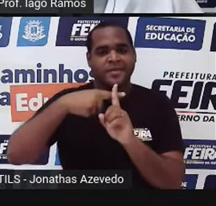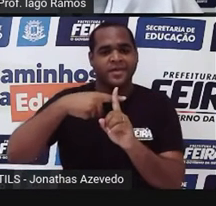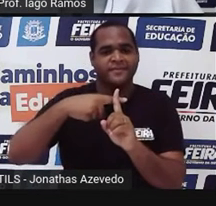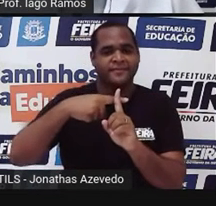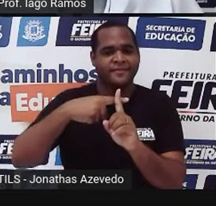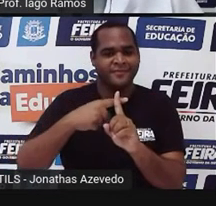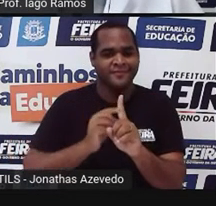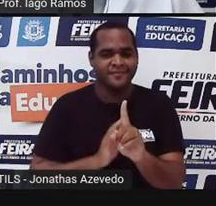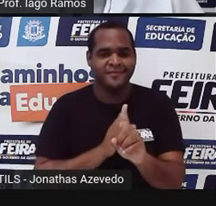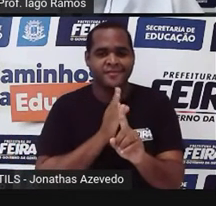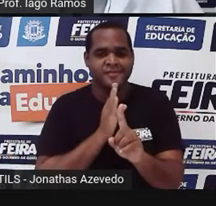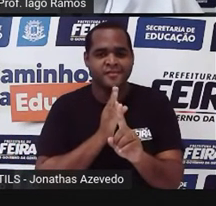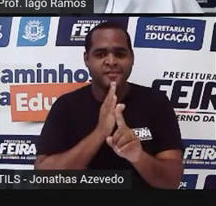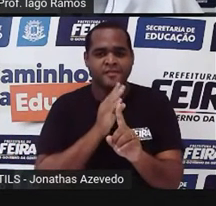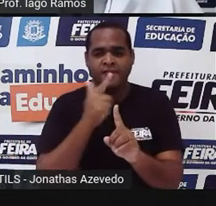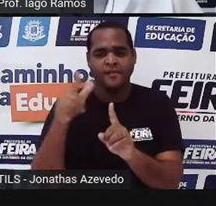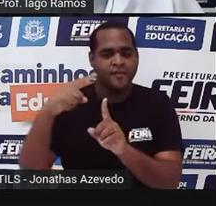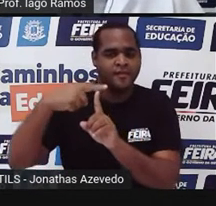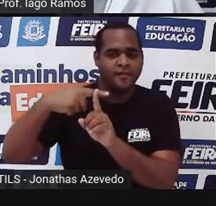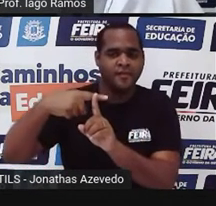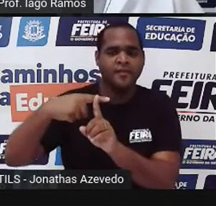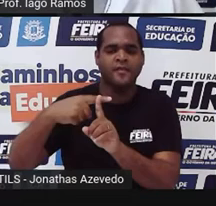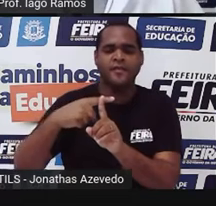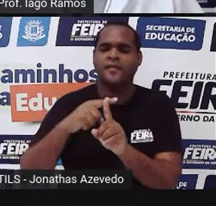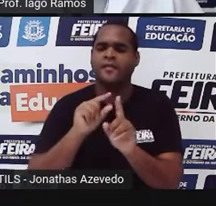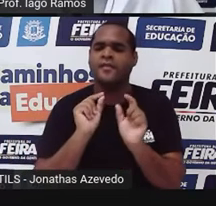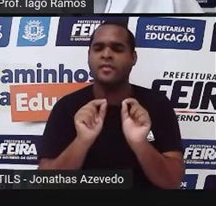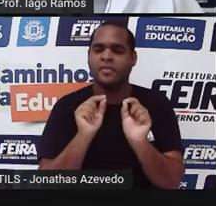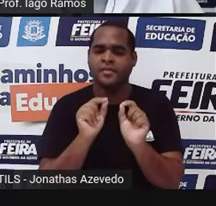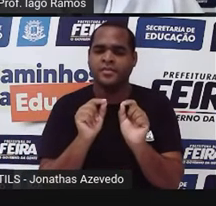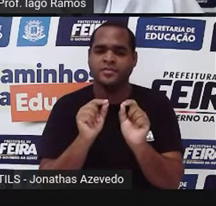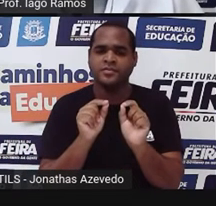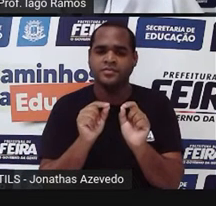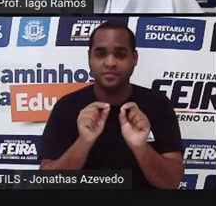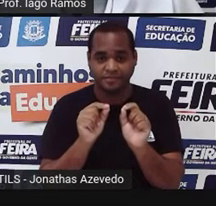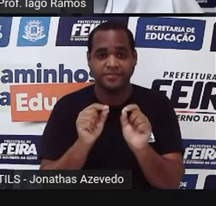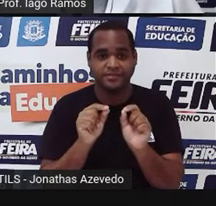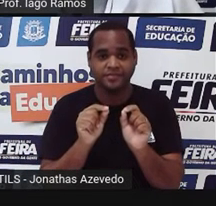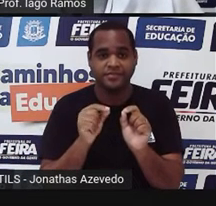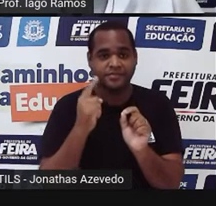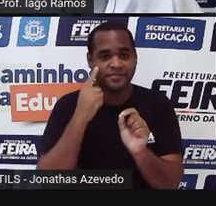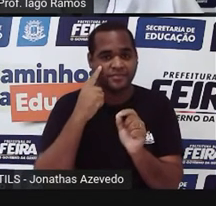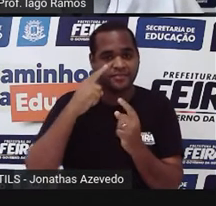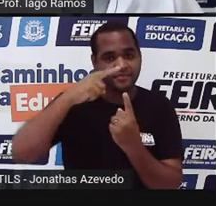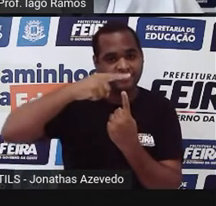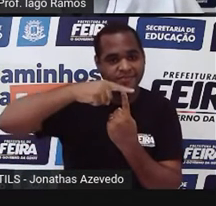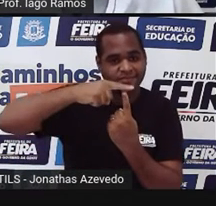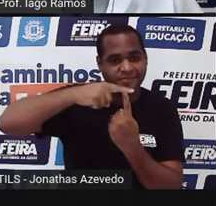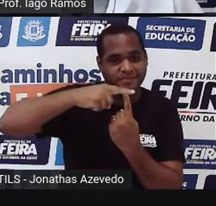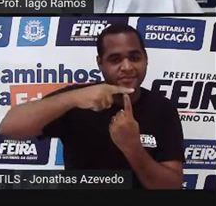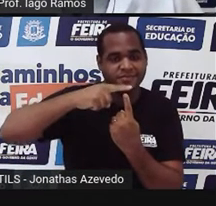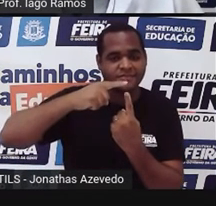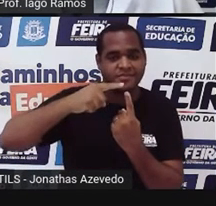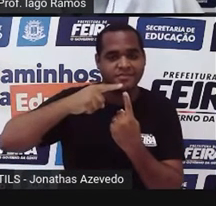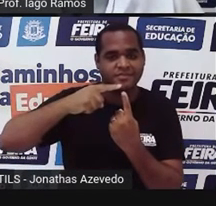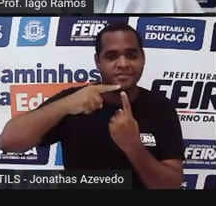sinalzinho aqui e esse aqui. O que é que eu estou querendo dizer? Você vai pegar a nota da unidade 1,